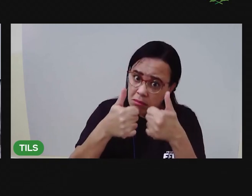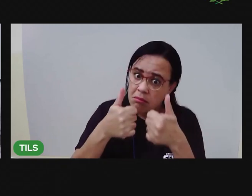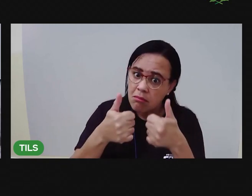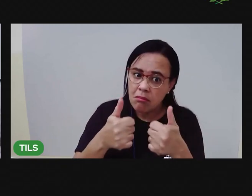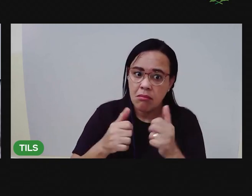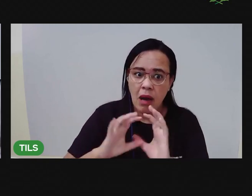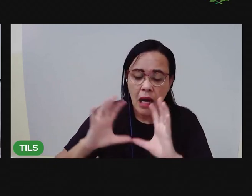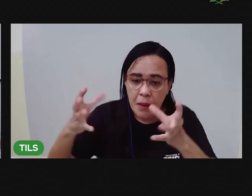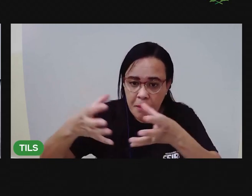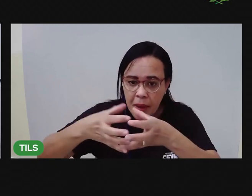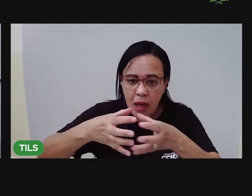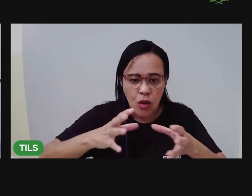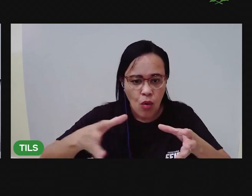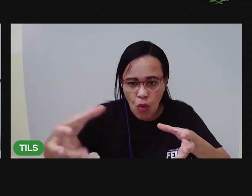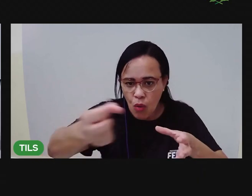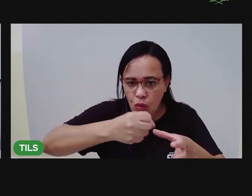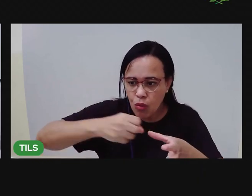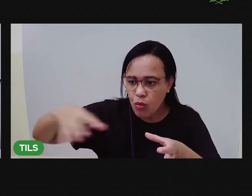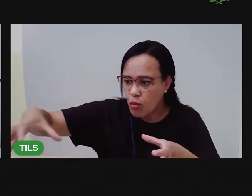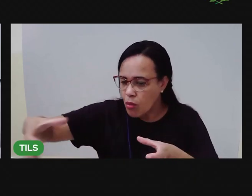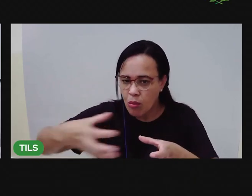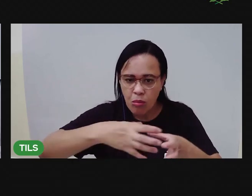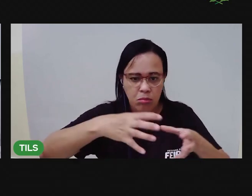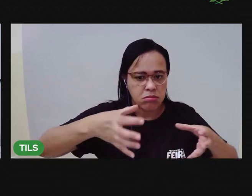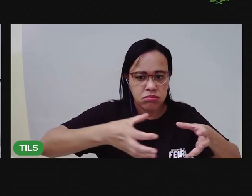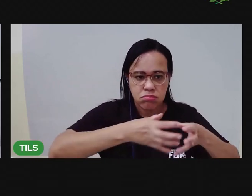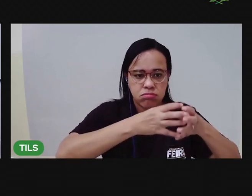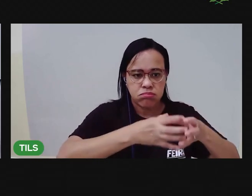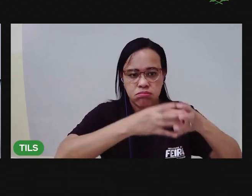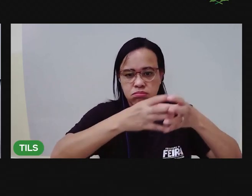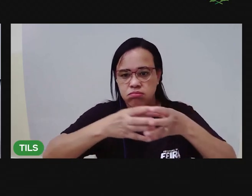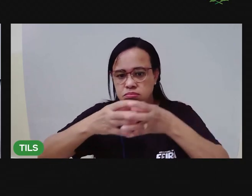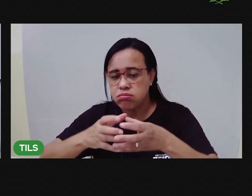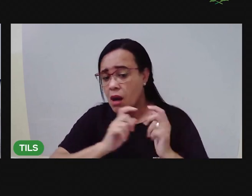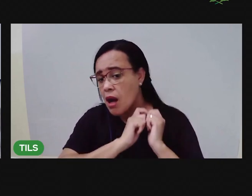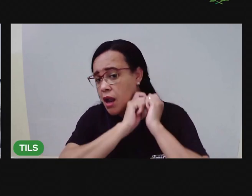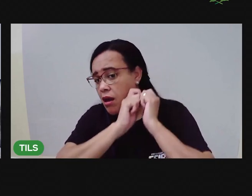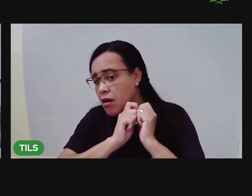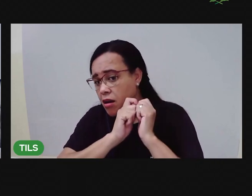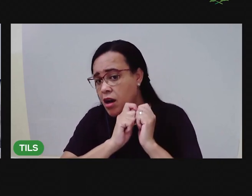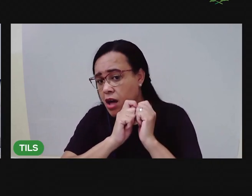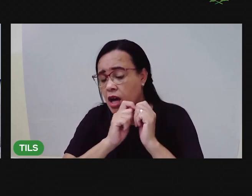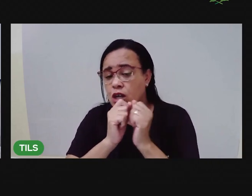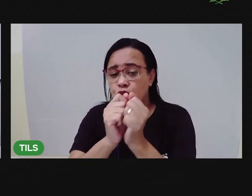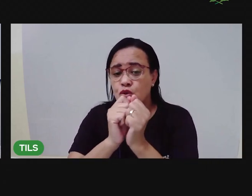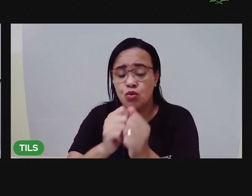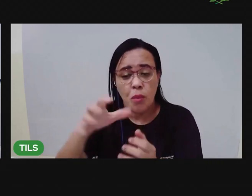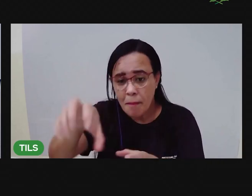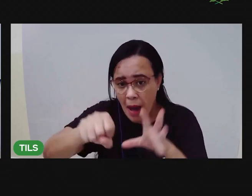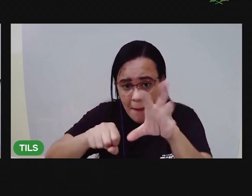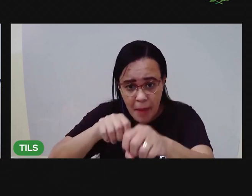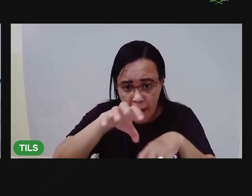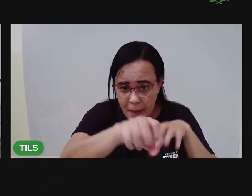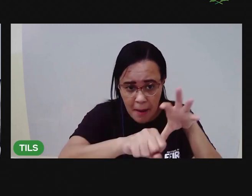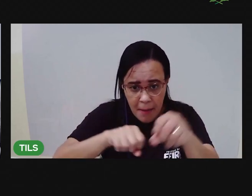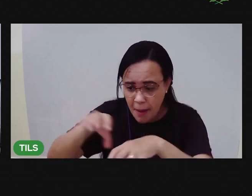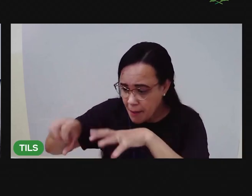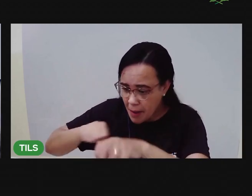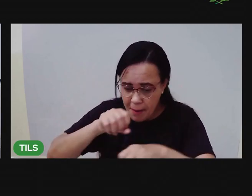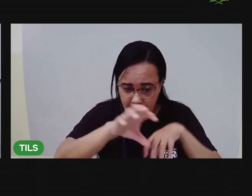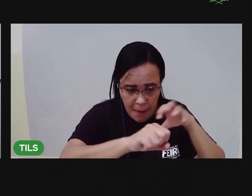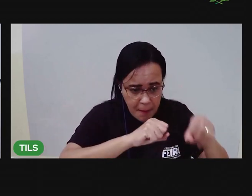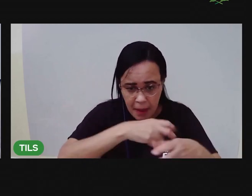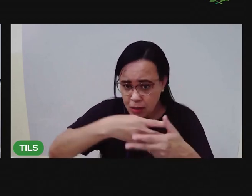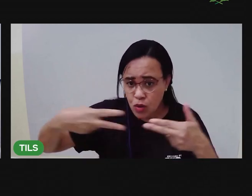que ele tinha em casa. Pra levar. Pra sair de casa. Foi pegando tudo. Pegou o cobertor. Pegou a